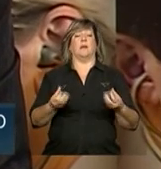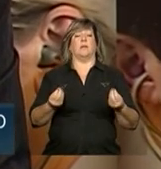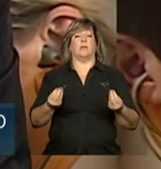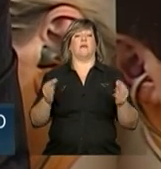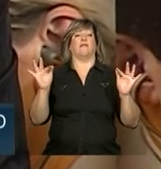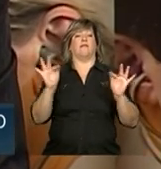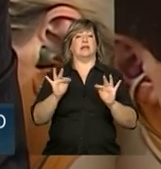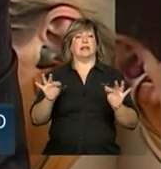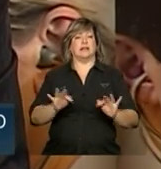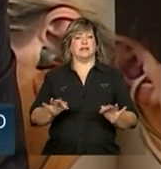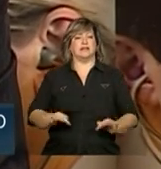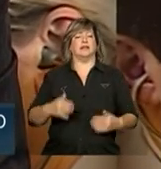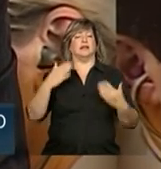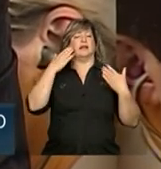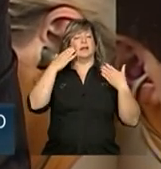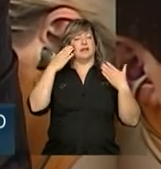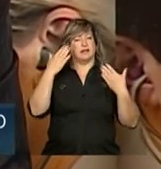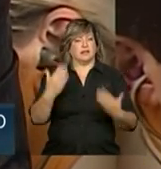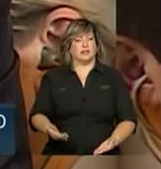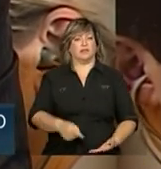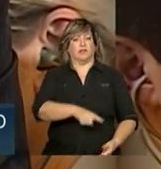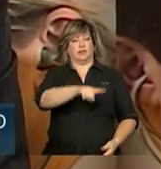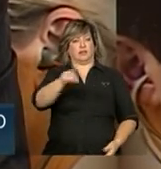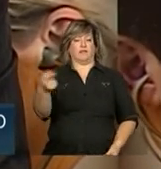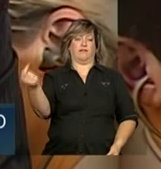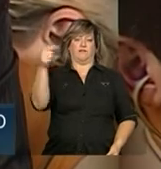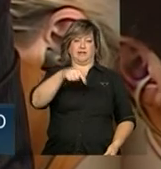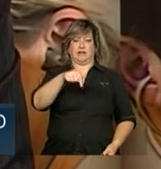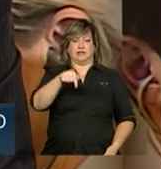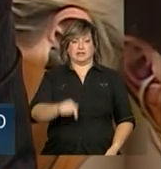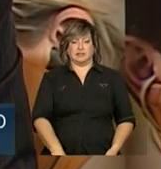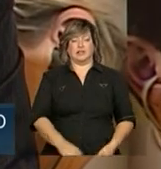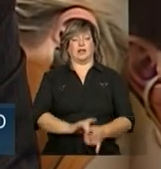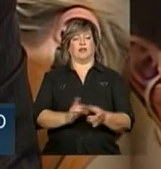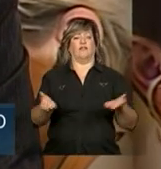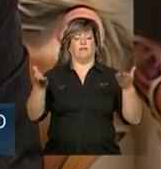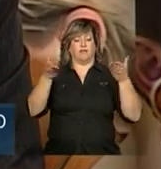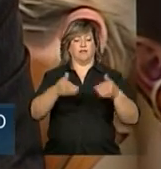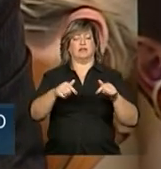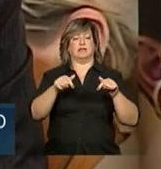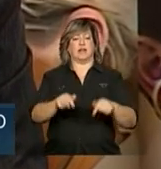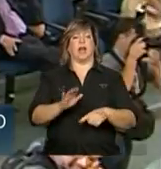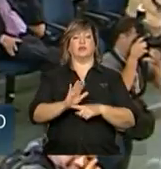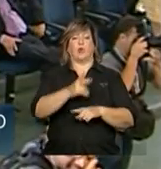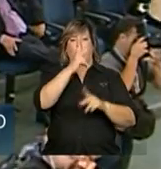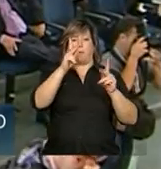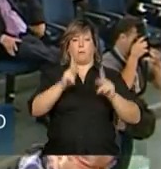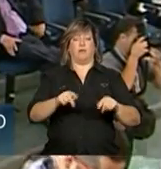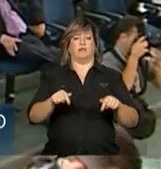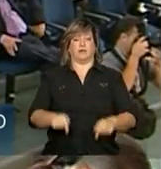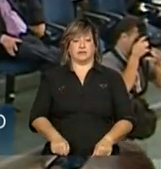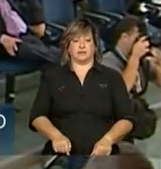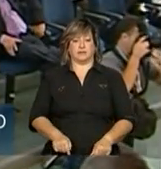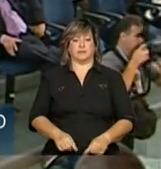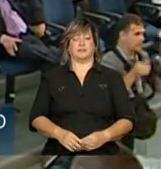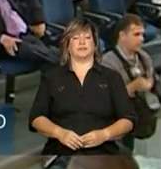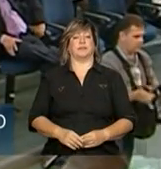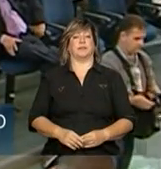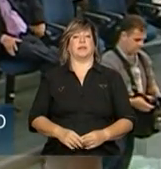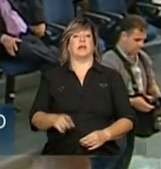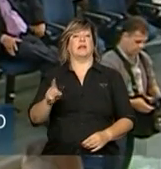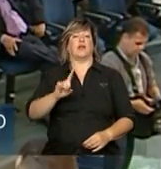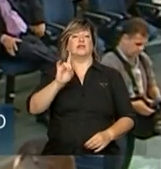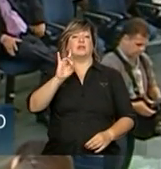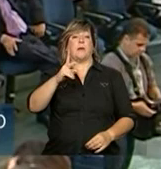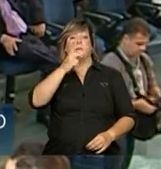feliz e agradecido pela vinda de vocês, a disposição de vir atender a nossa população, não só as